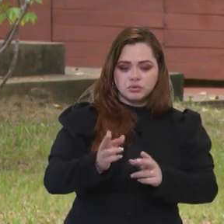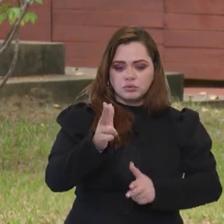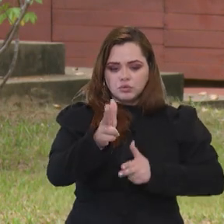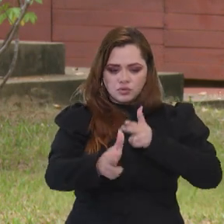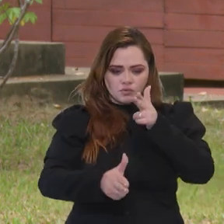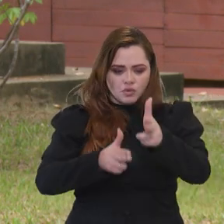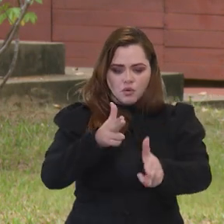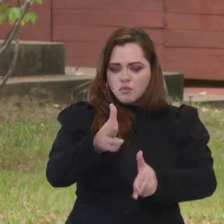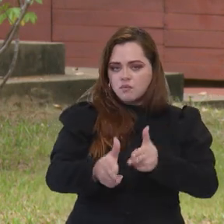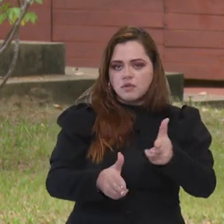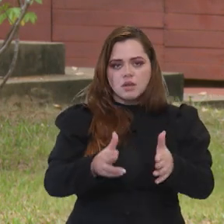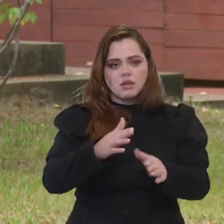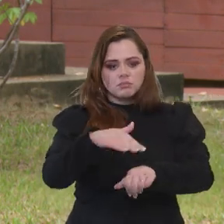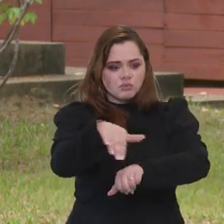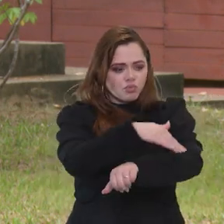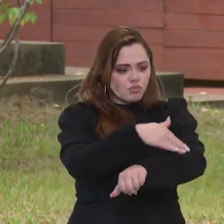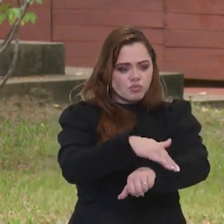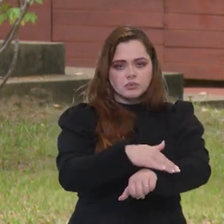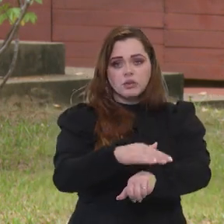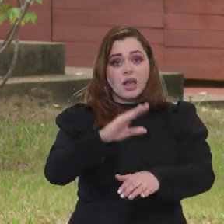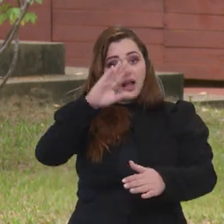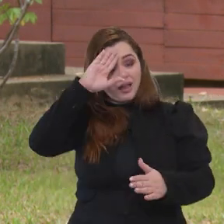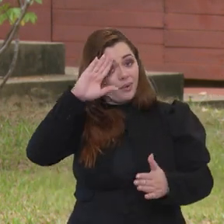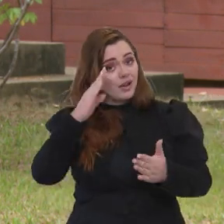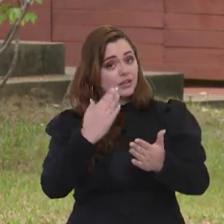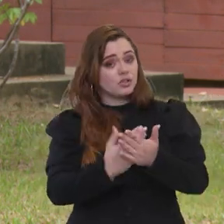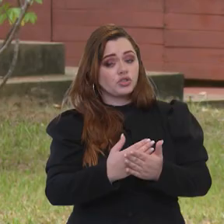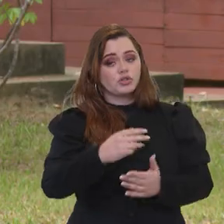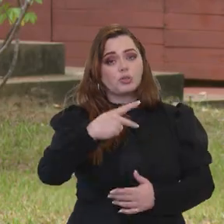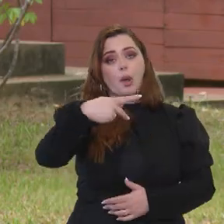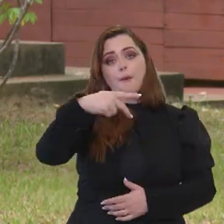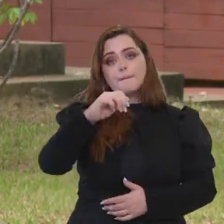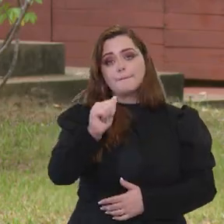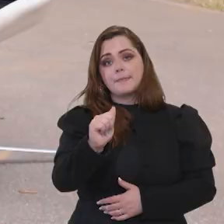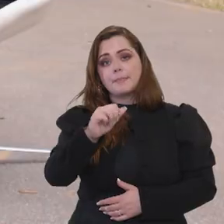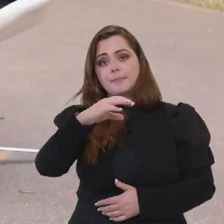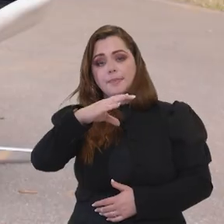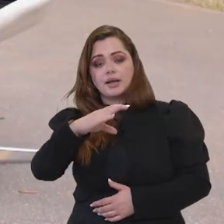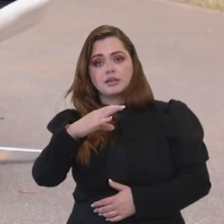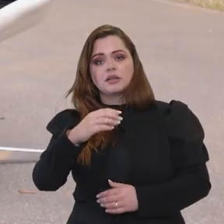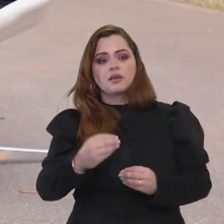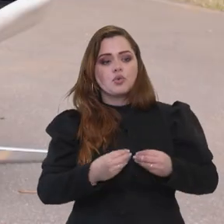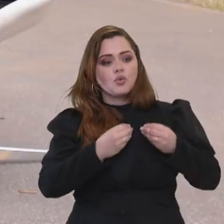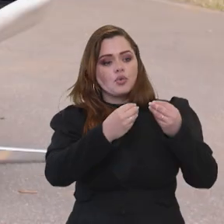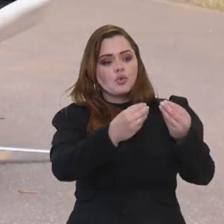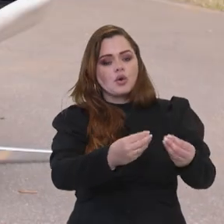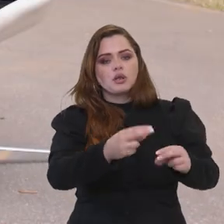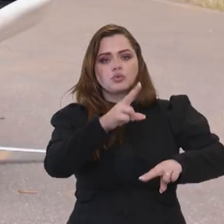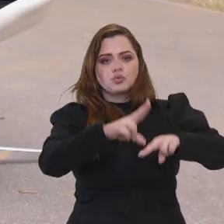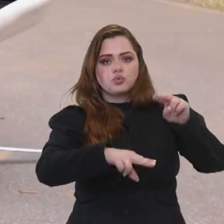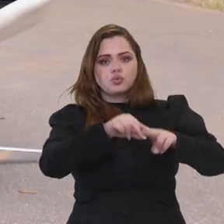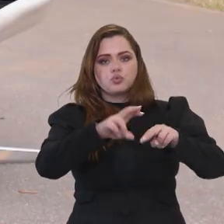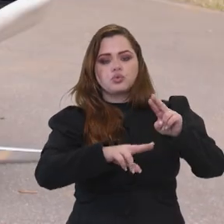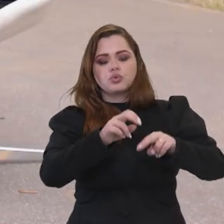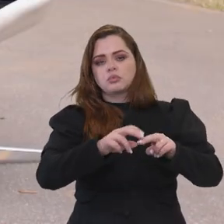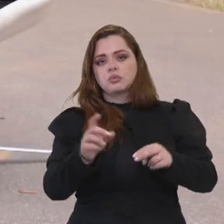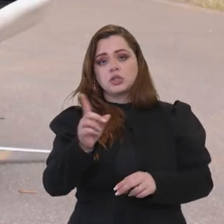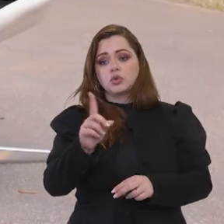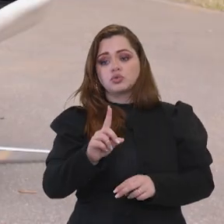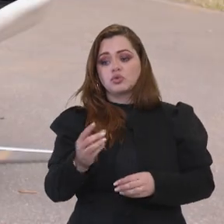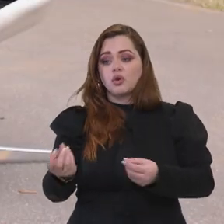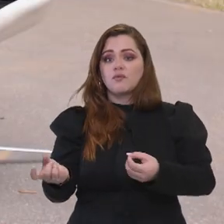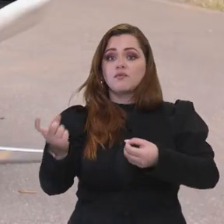das ferrovias, seja na questão das rodovias, enfim. Então, eu acredito que o PAC 3, que deve ser lançado agora no mês de julho,